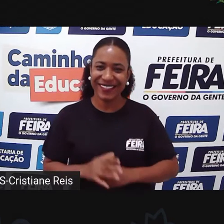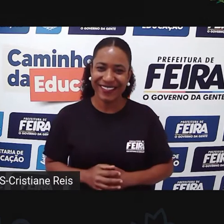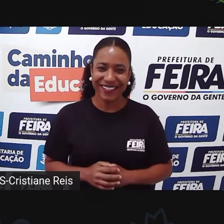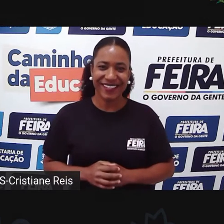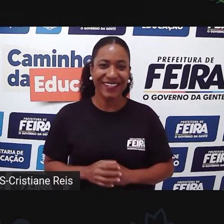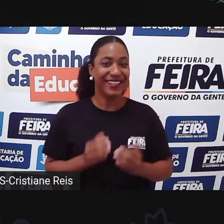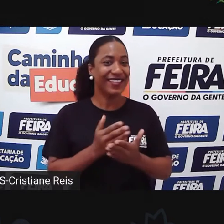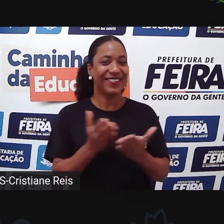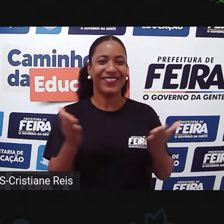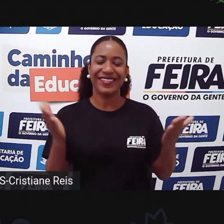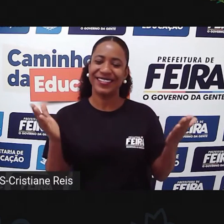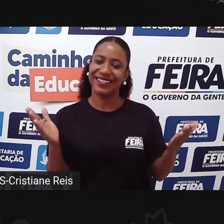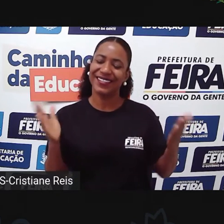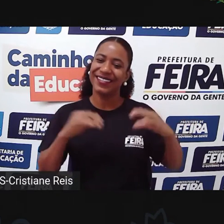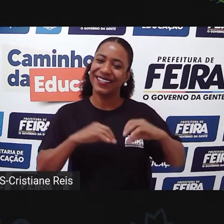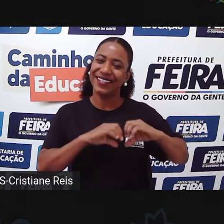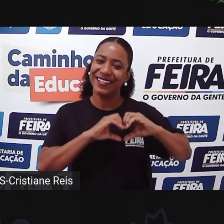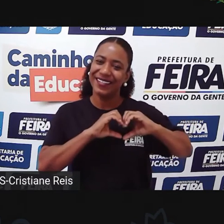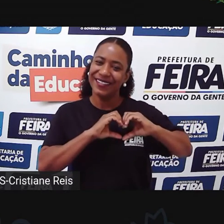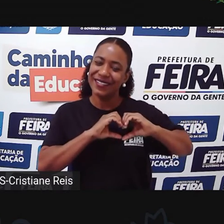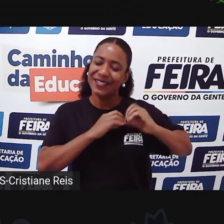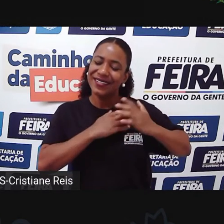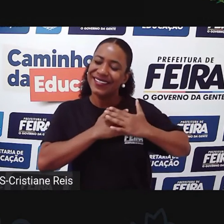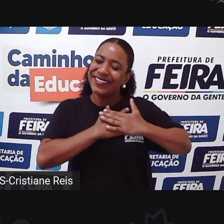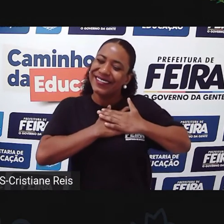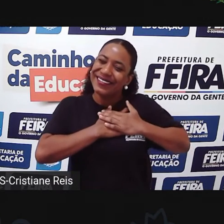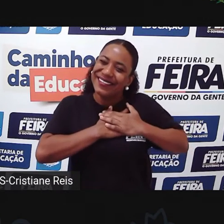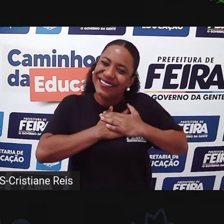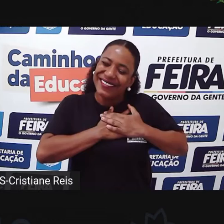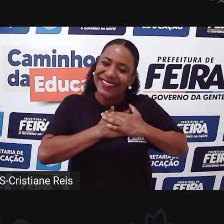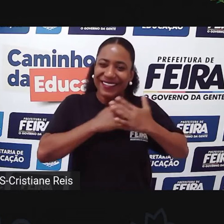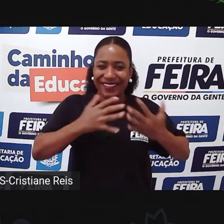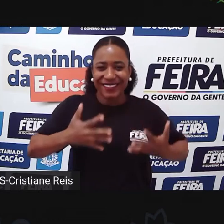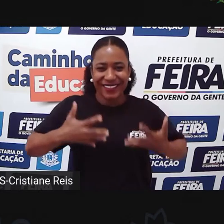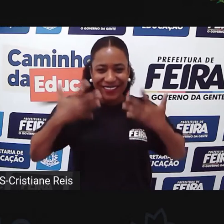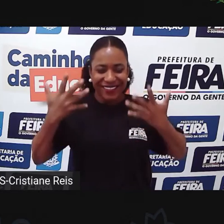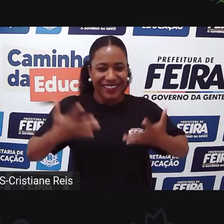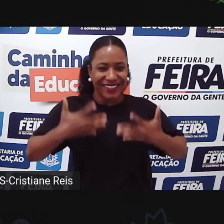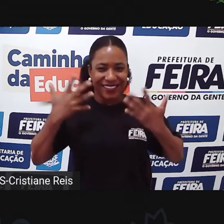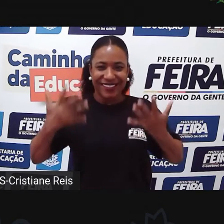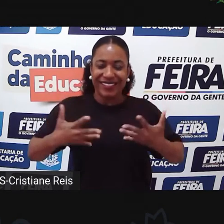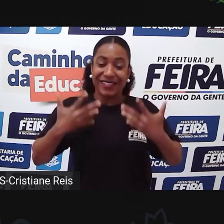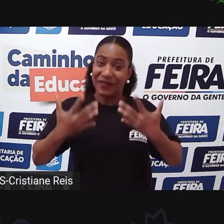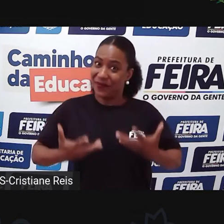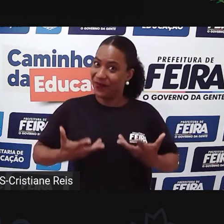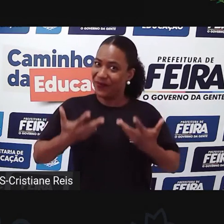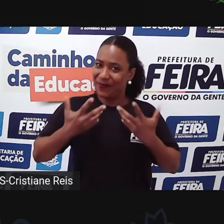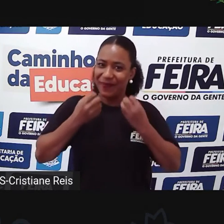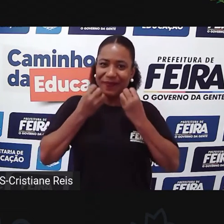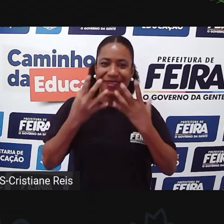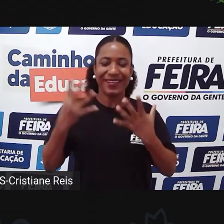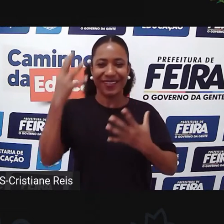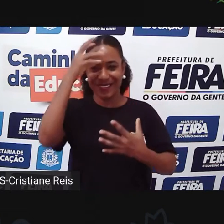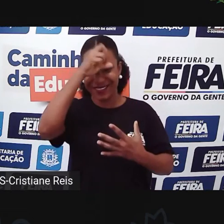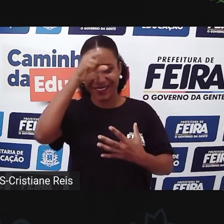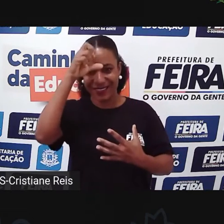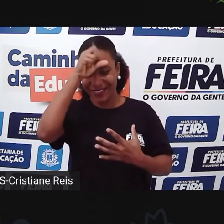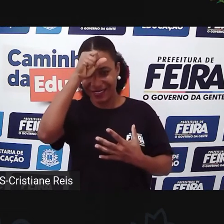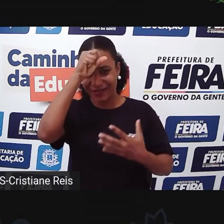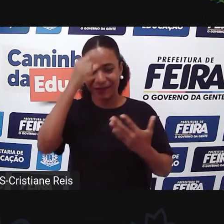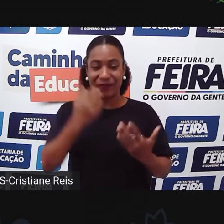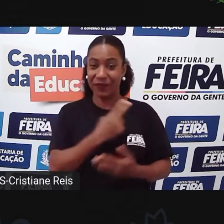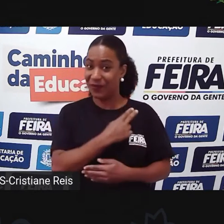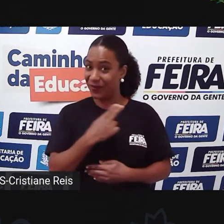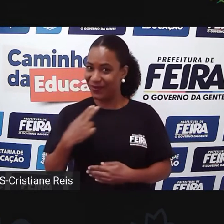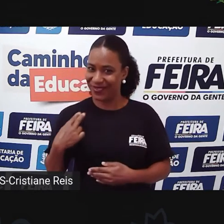estejam com o coração bastante alegre para que aproveite essa aula da melhor forma possível. Como vocês sabem,